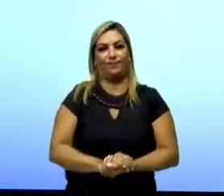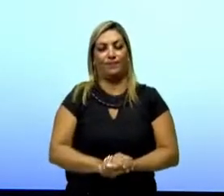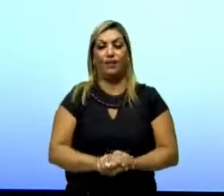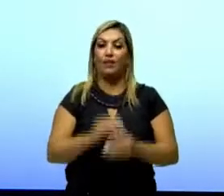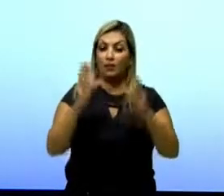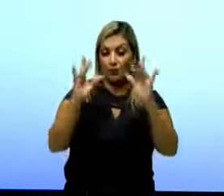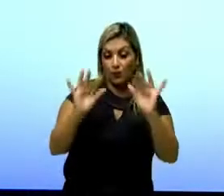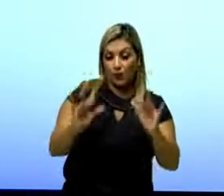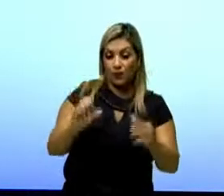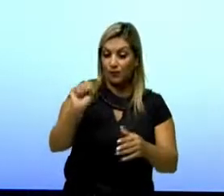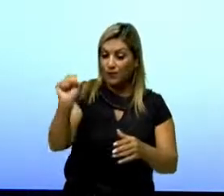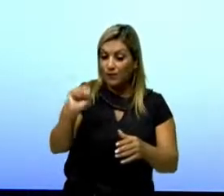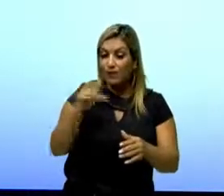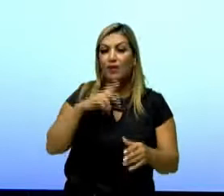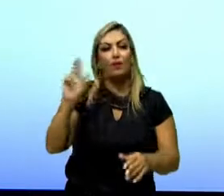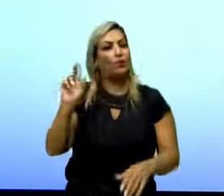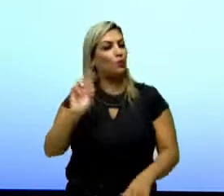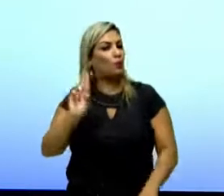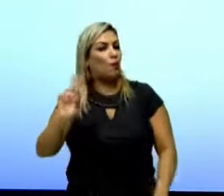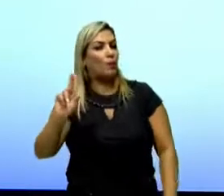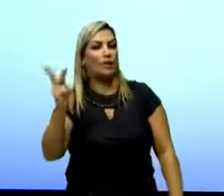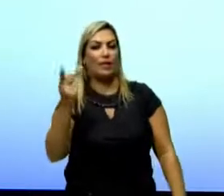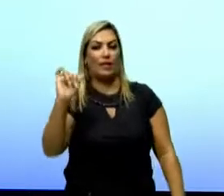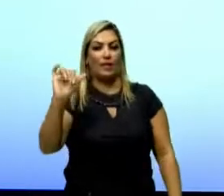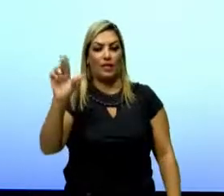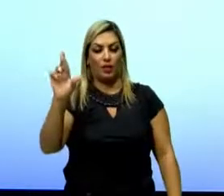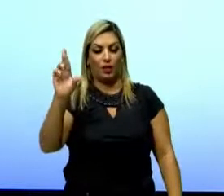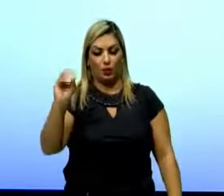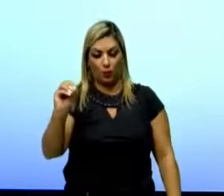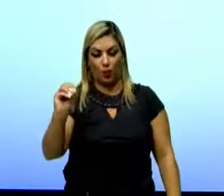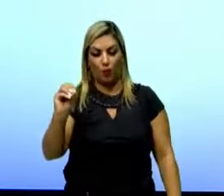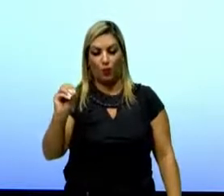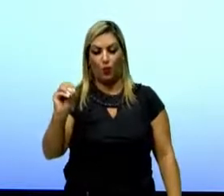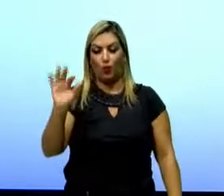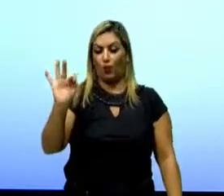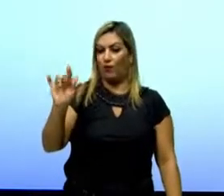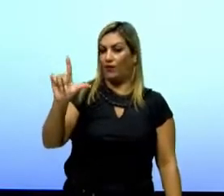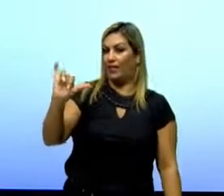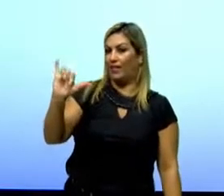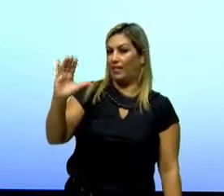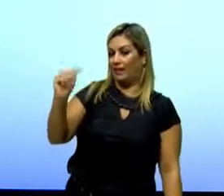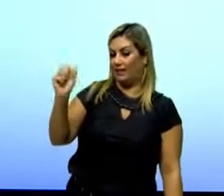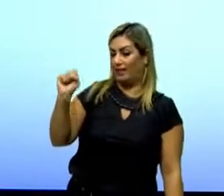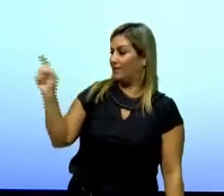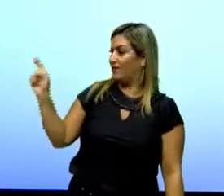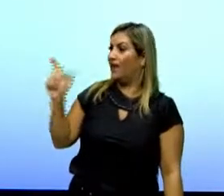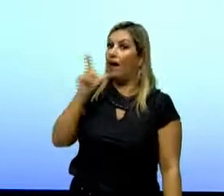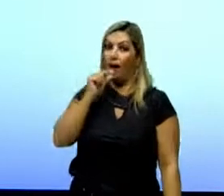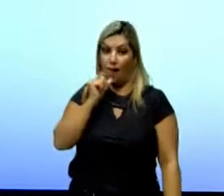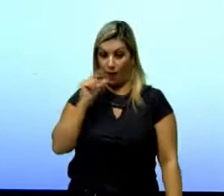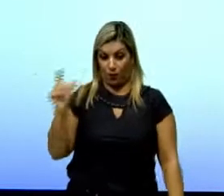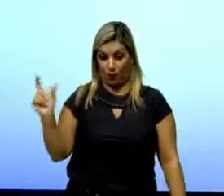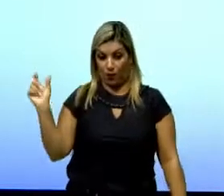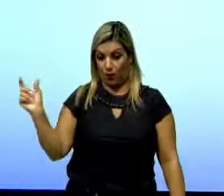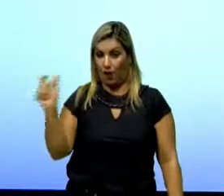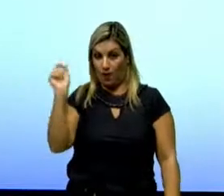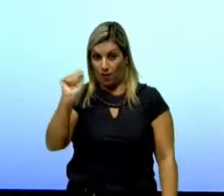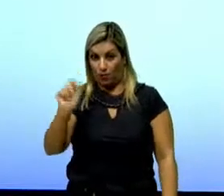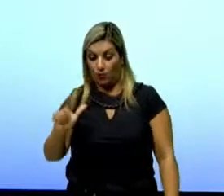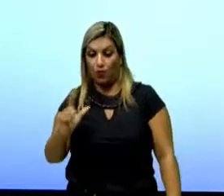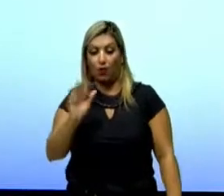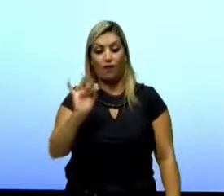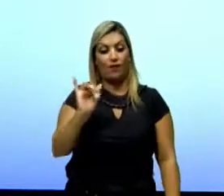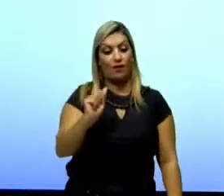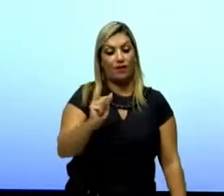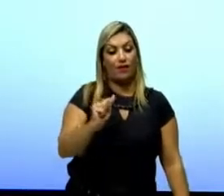dissolve substâncias chamadas hidrofílicas. Eu separei esses termos para vocês verem. Hidro significa água, filica ou filia